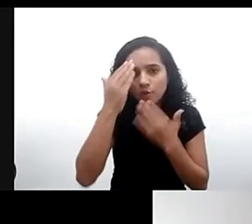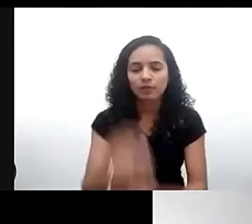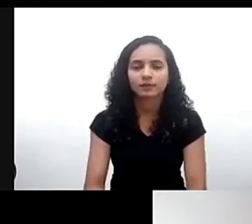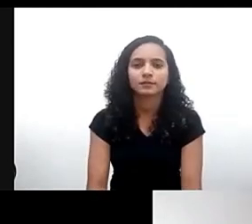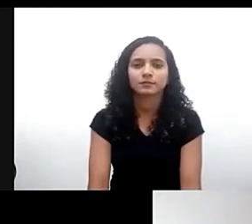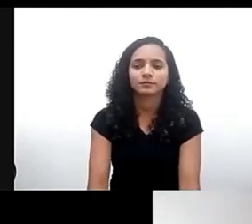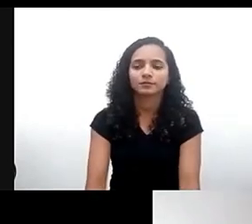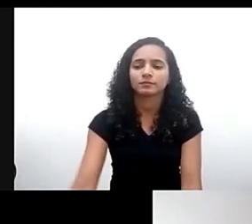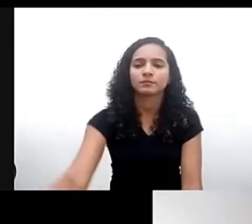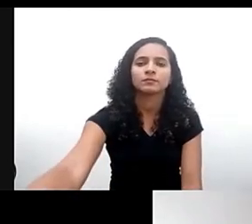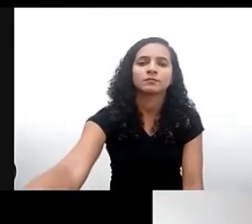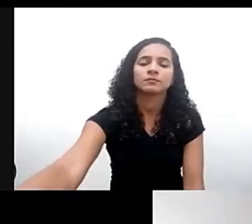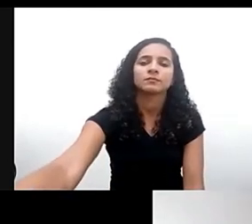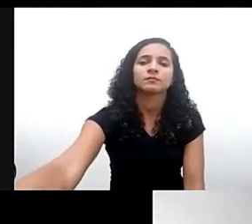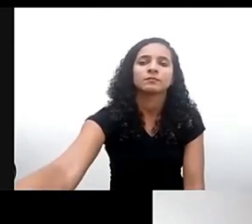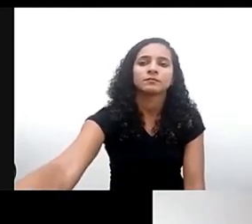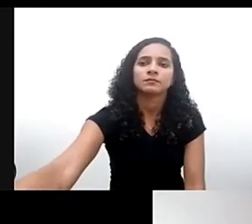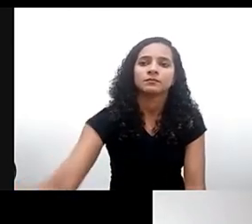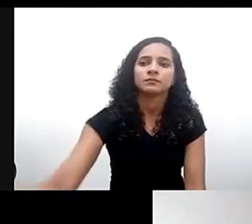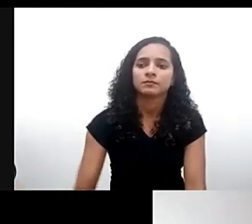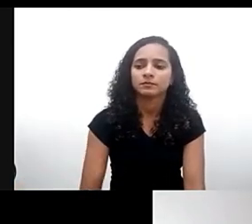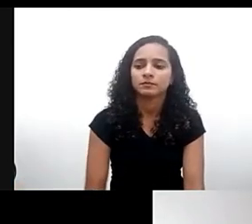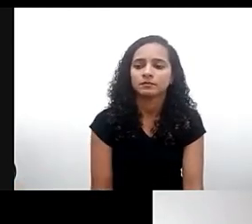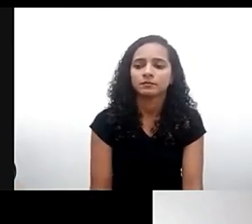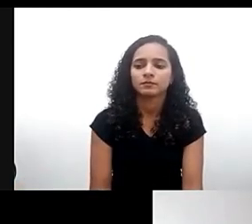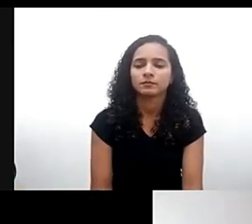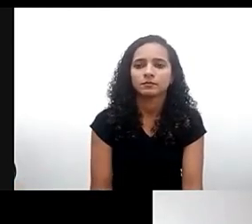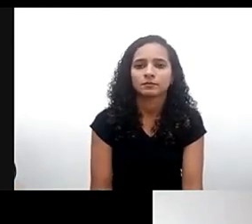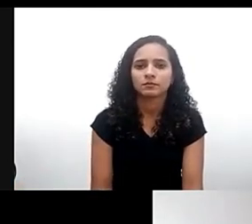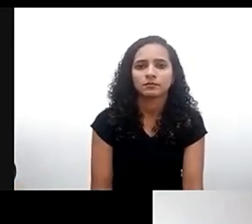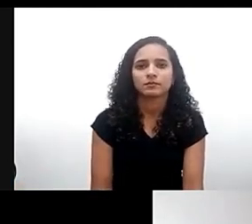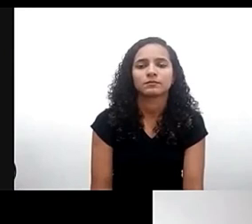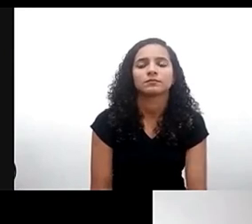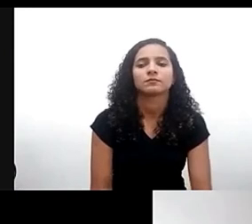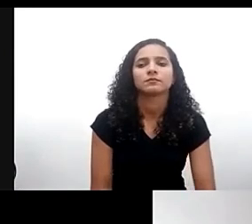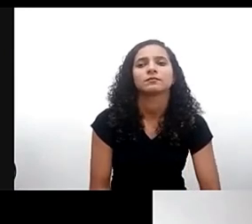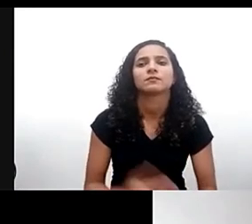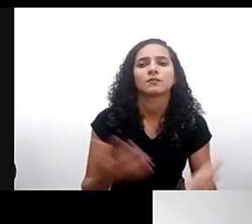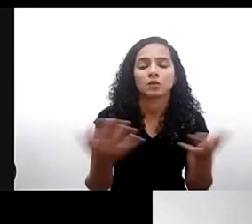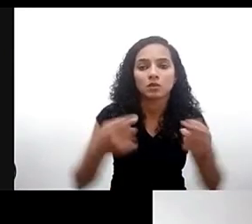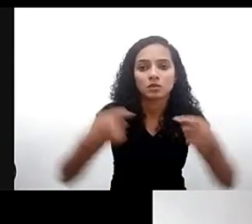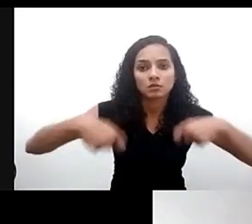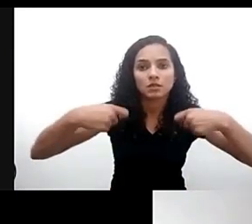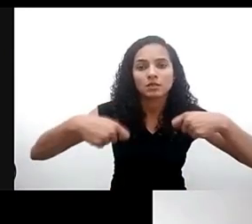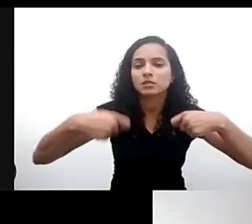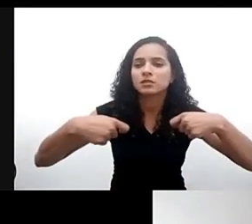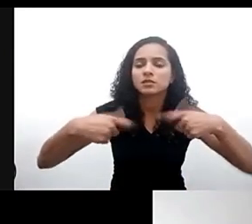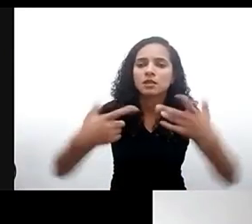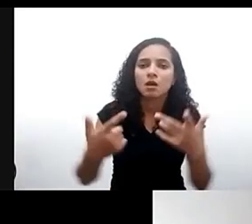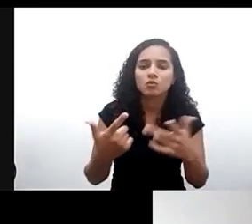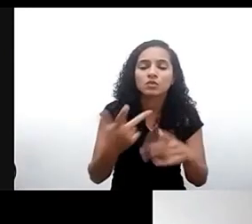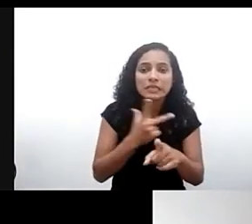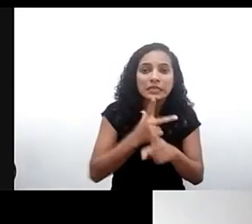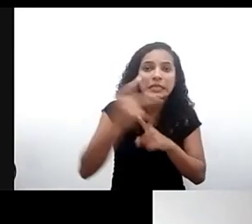experiência completa no mundo digital nós precisamos superar desigualdades ainda